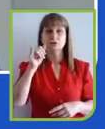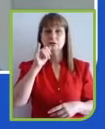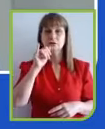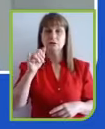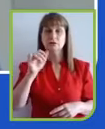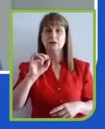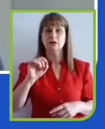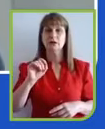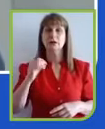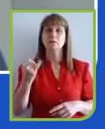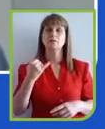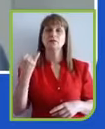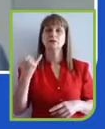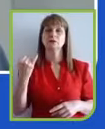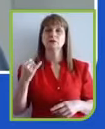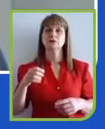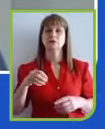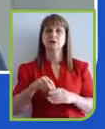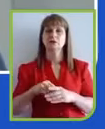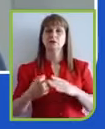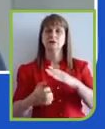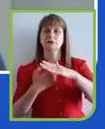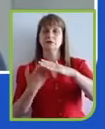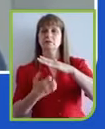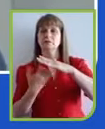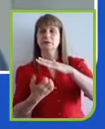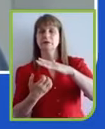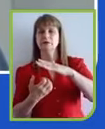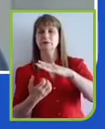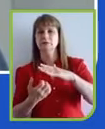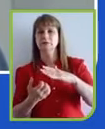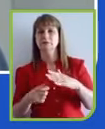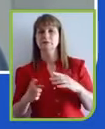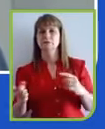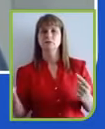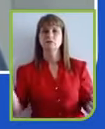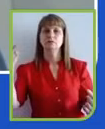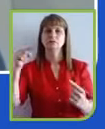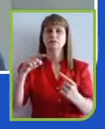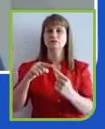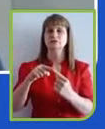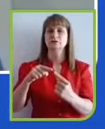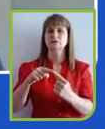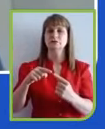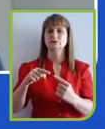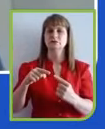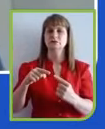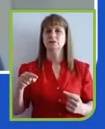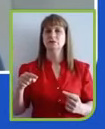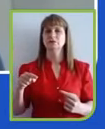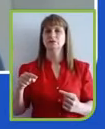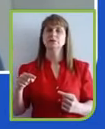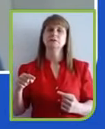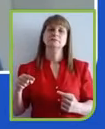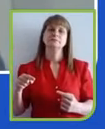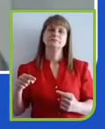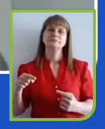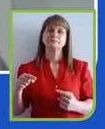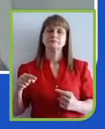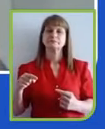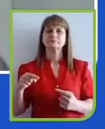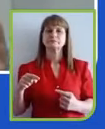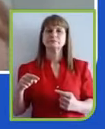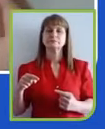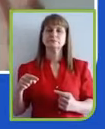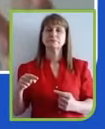2013 quando definimos objetivos de longo prazo no assunto. A lógica de definir objetivos em longo prazo é muito importante porque